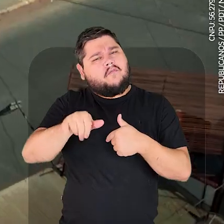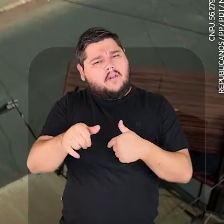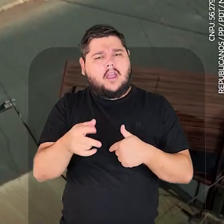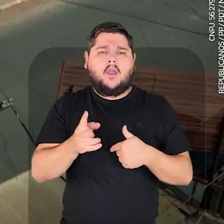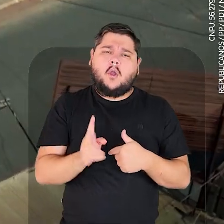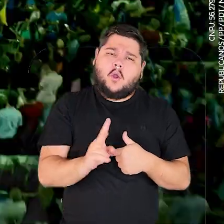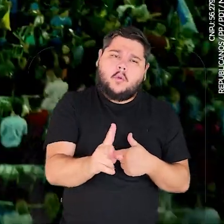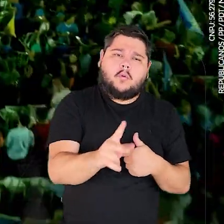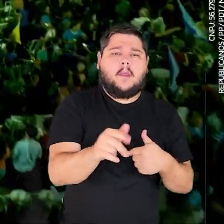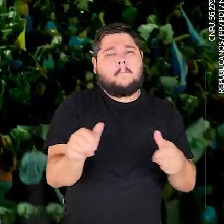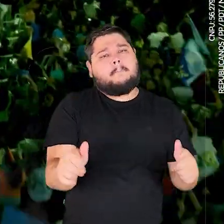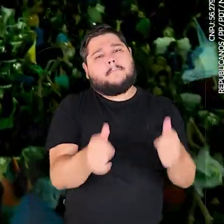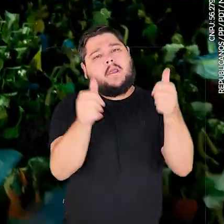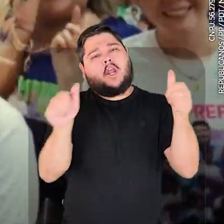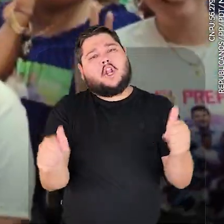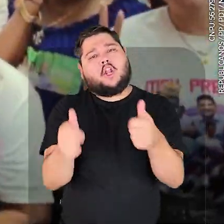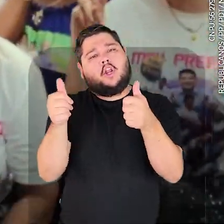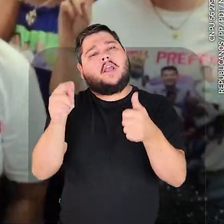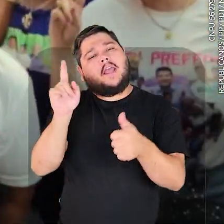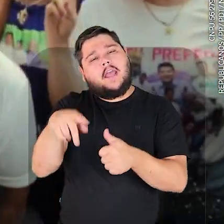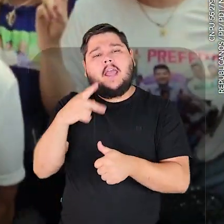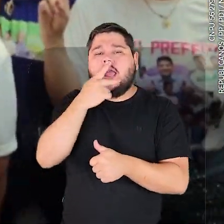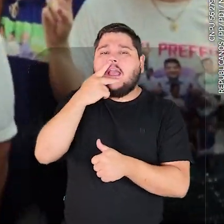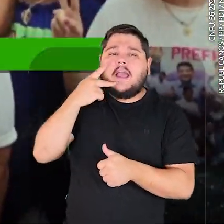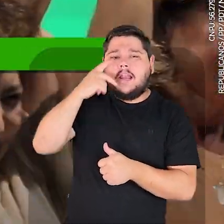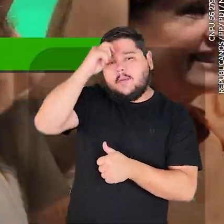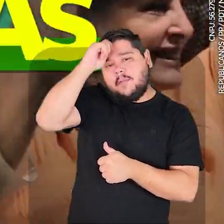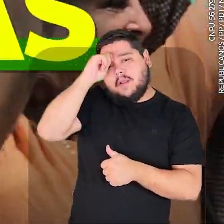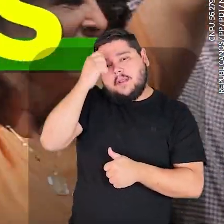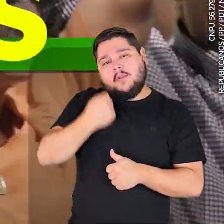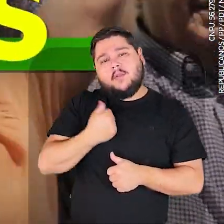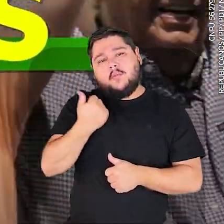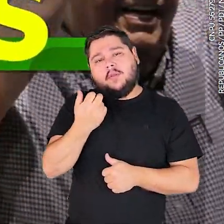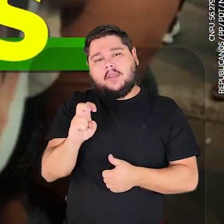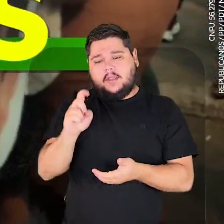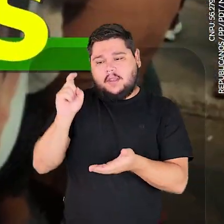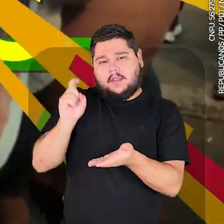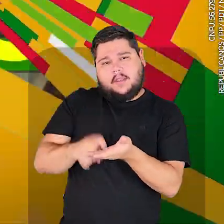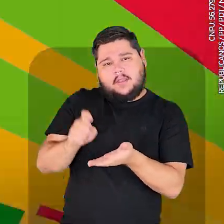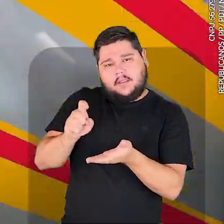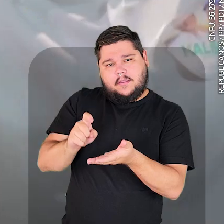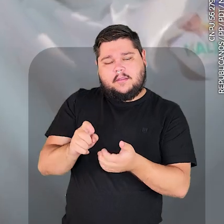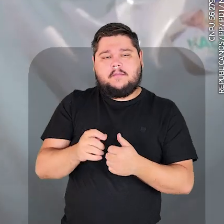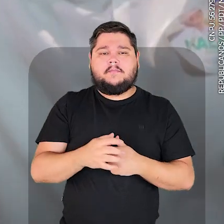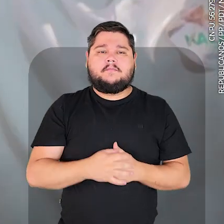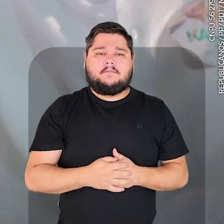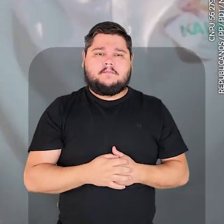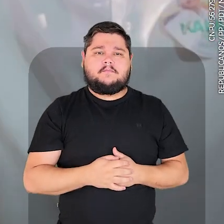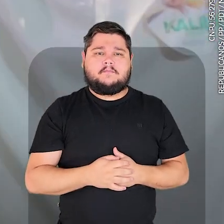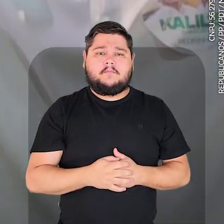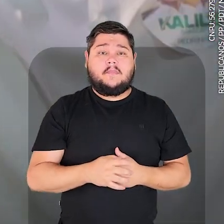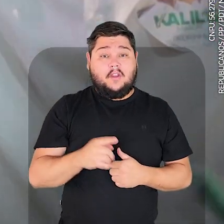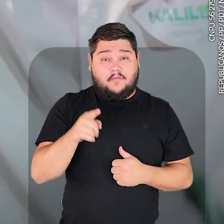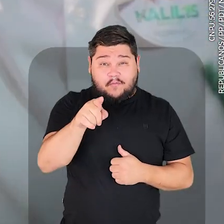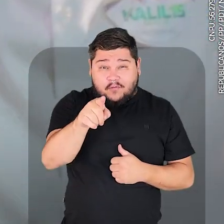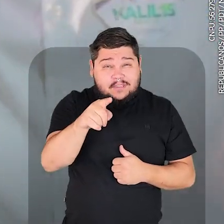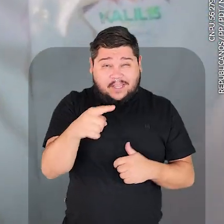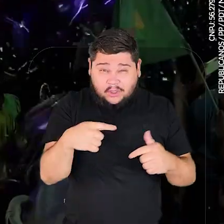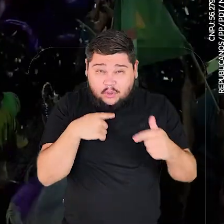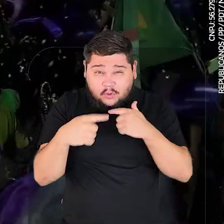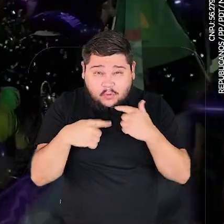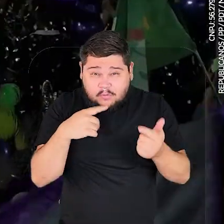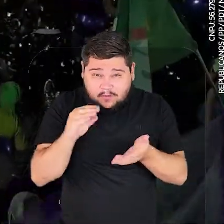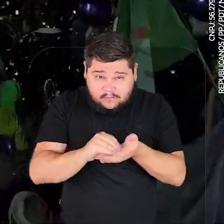prefeito fez muito por Varzé Grande e vai seguir trabalhando por mais melhorias. É Calil e Pedrinho,